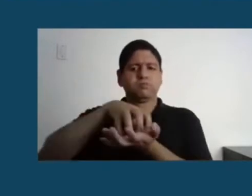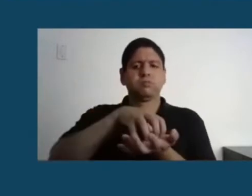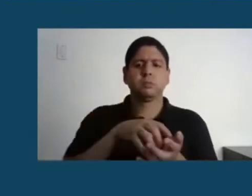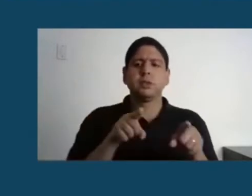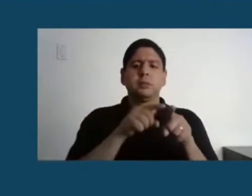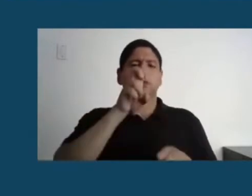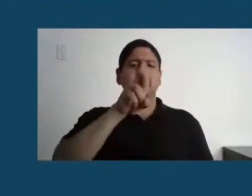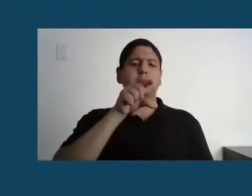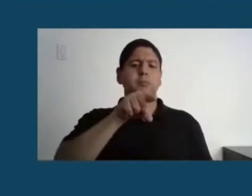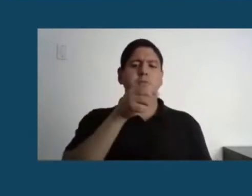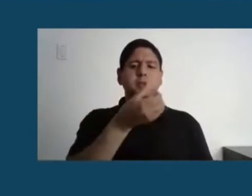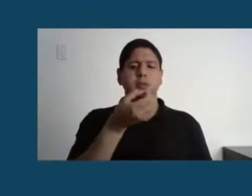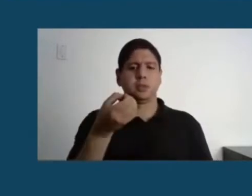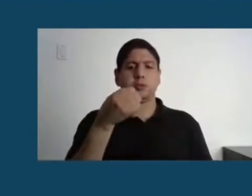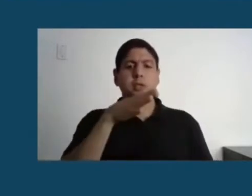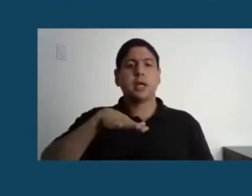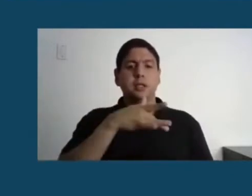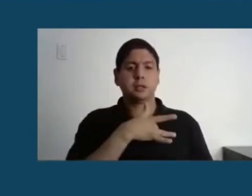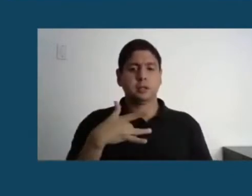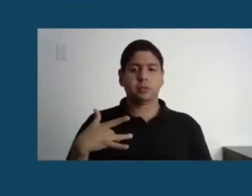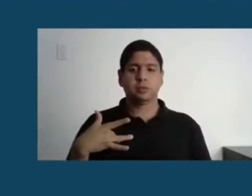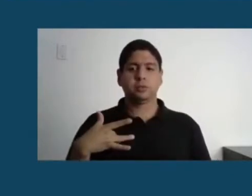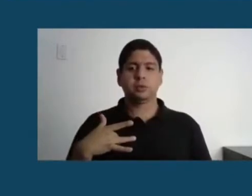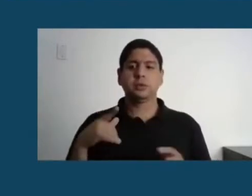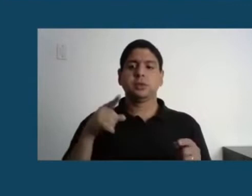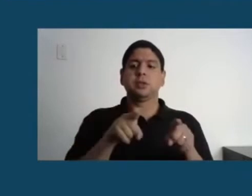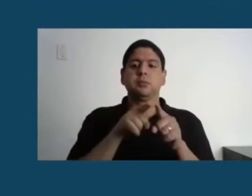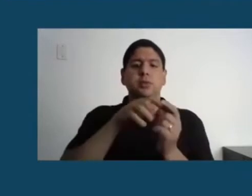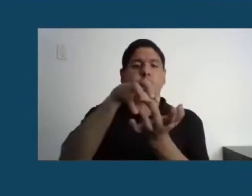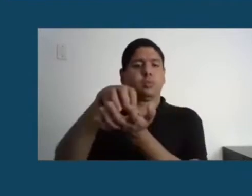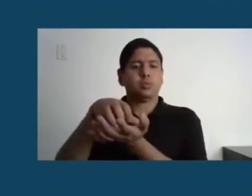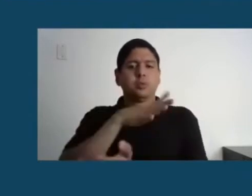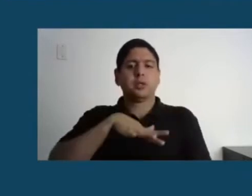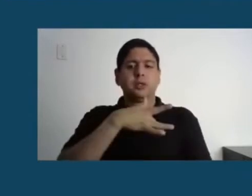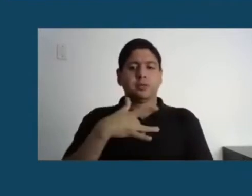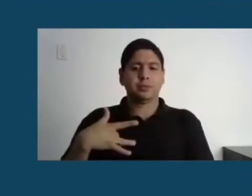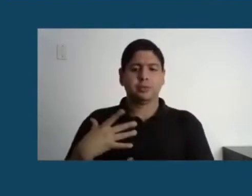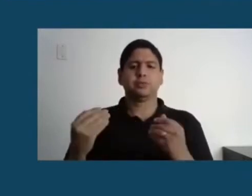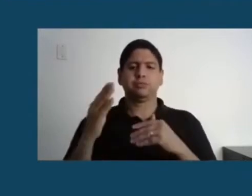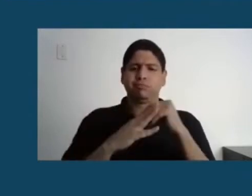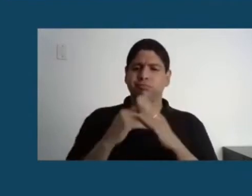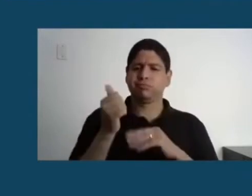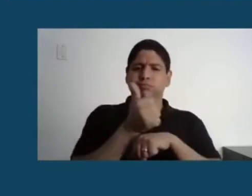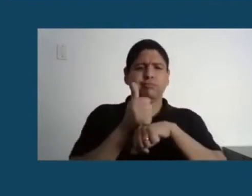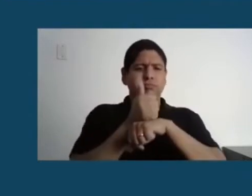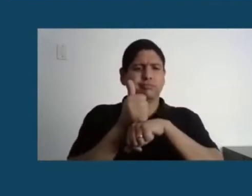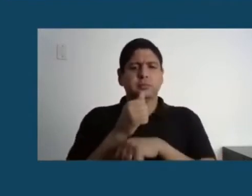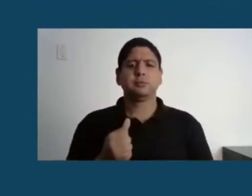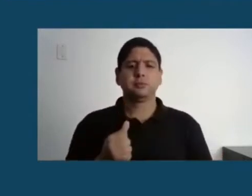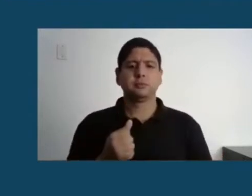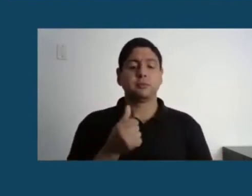através dessas unidades interagimos bastante com a Fiocruz. Em 2020, o desafio foi enorme, como eu falei, nós